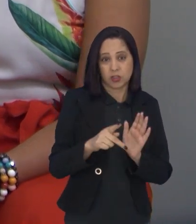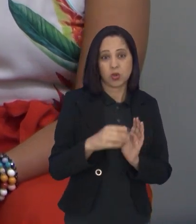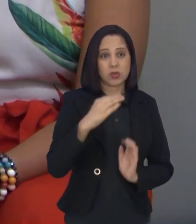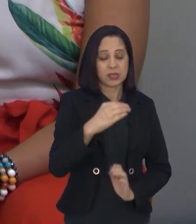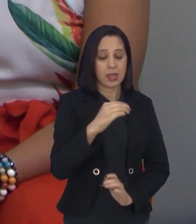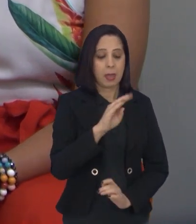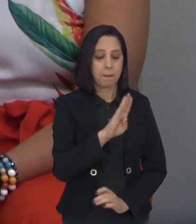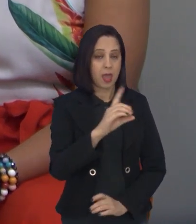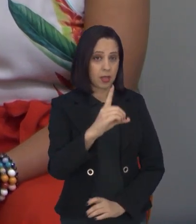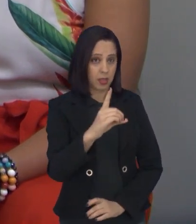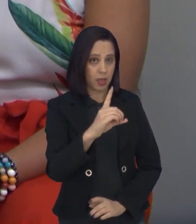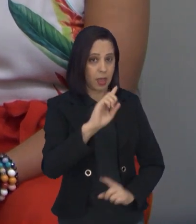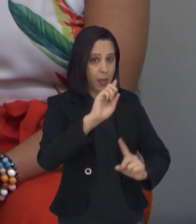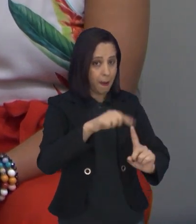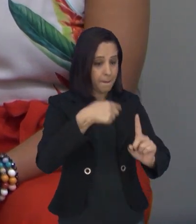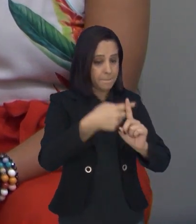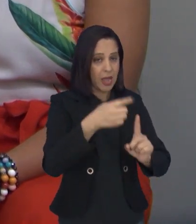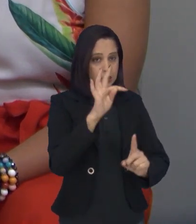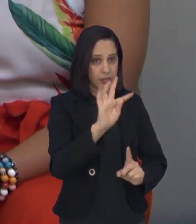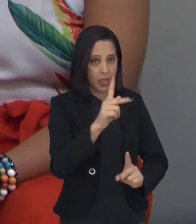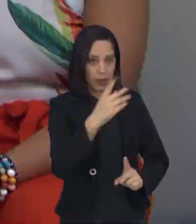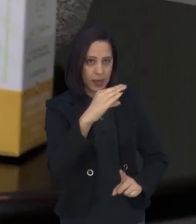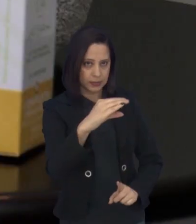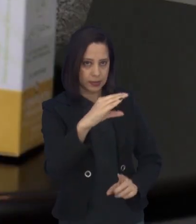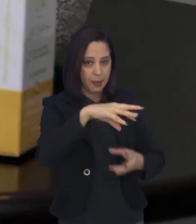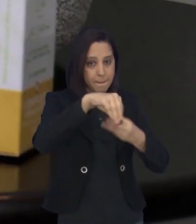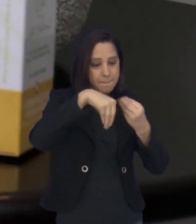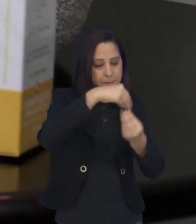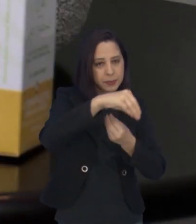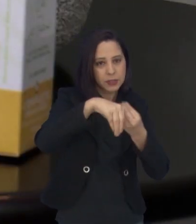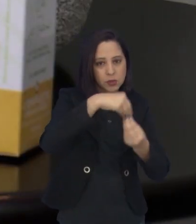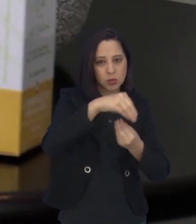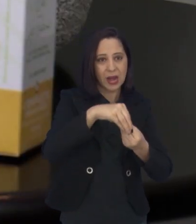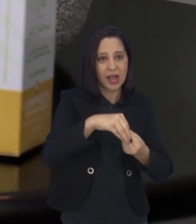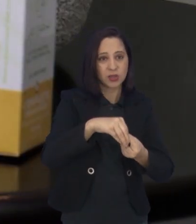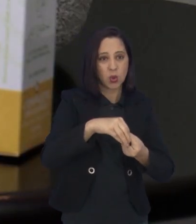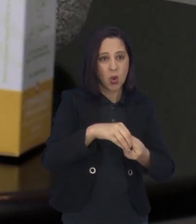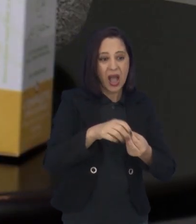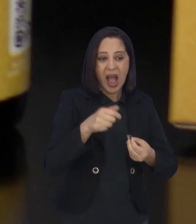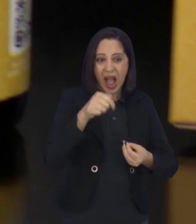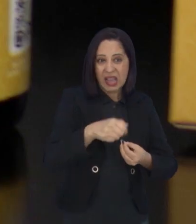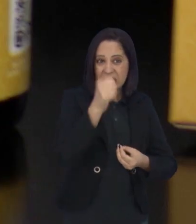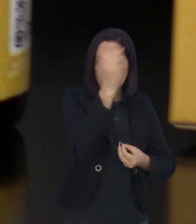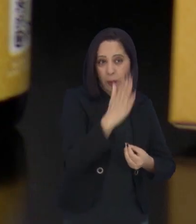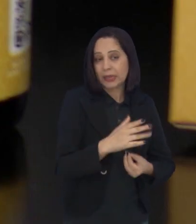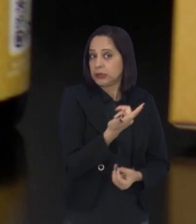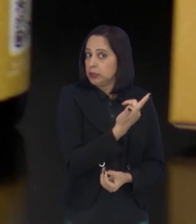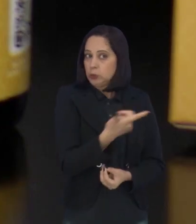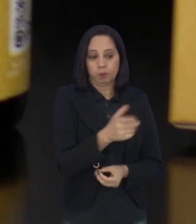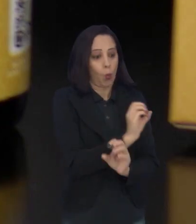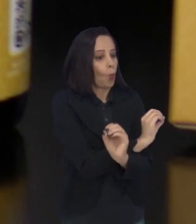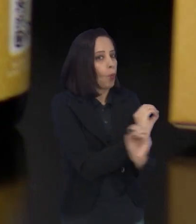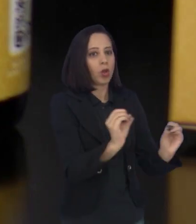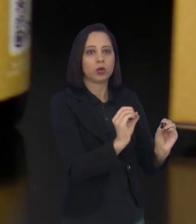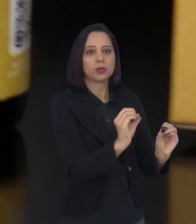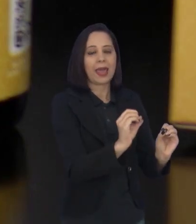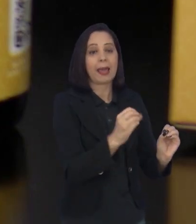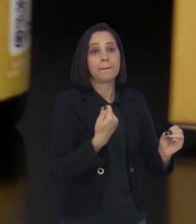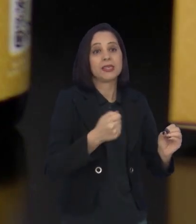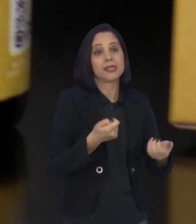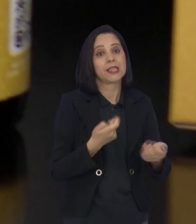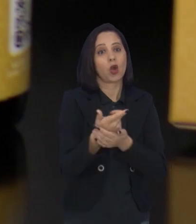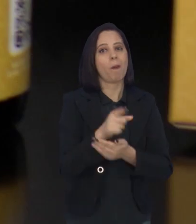CBD mais o THC junto, não chegou no Brasil ainda, então vem dos Estados Unidos, né? Então, com a